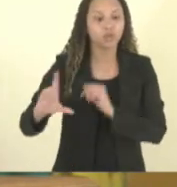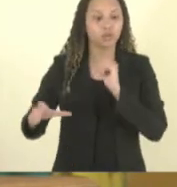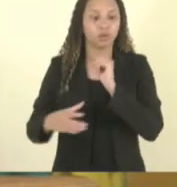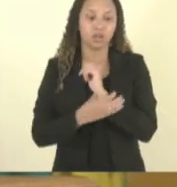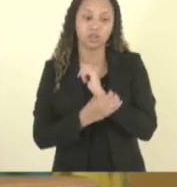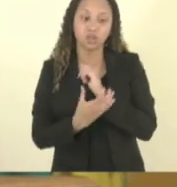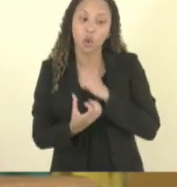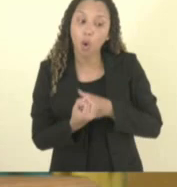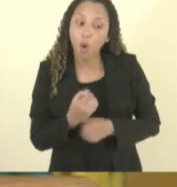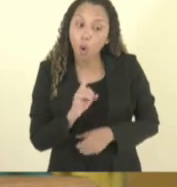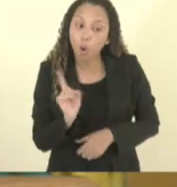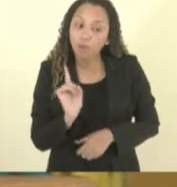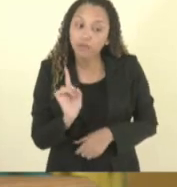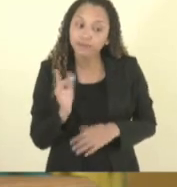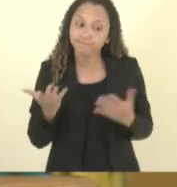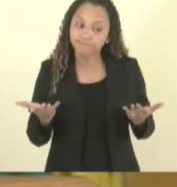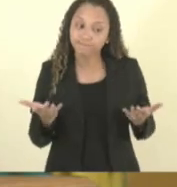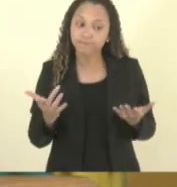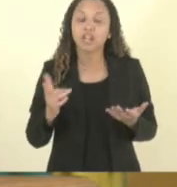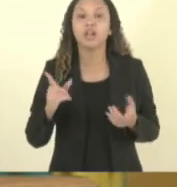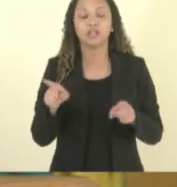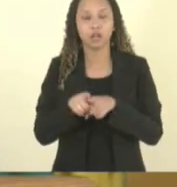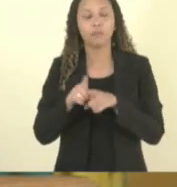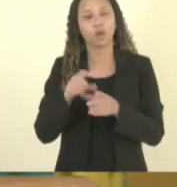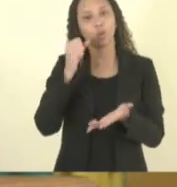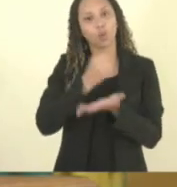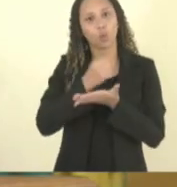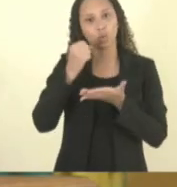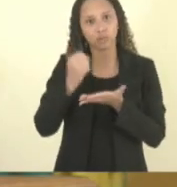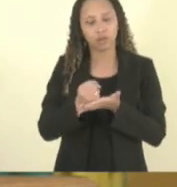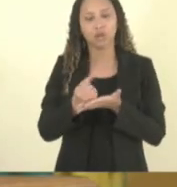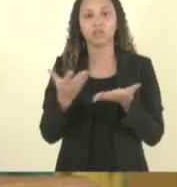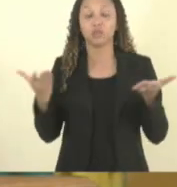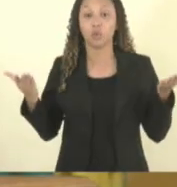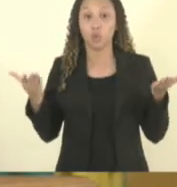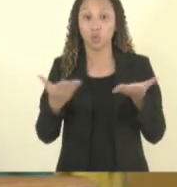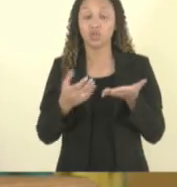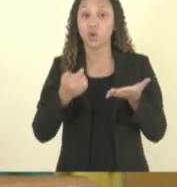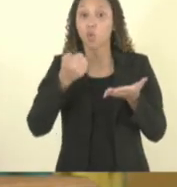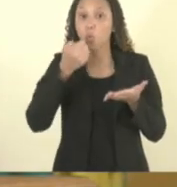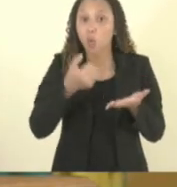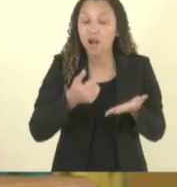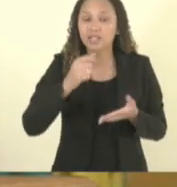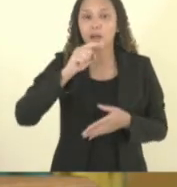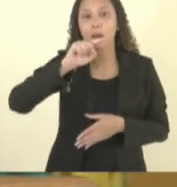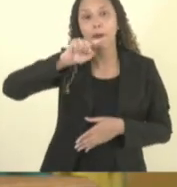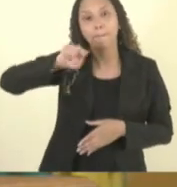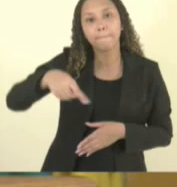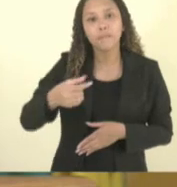ou não a gente tem contratados na nossa rede hoje quase mil e oitocentos professores